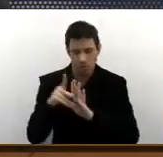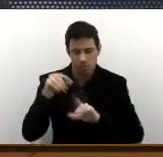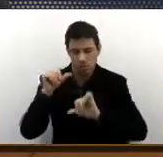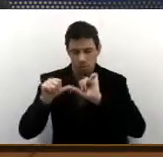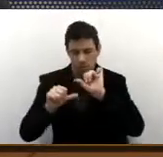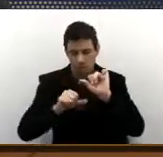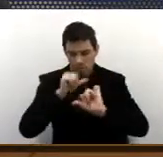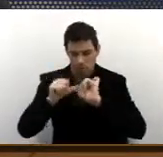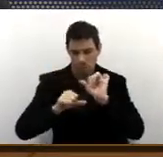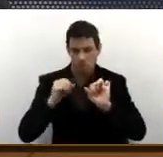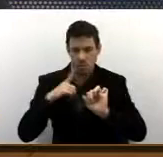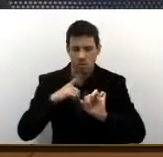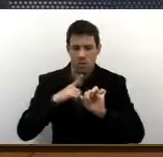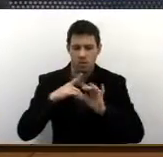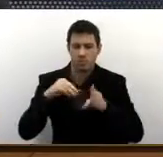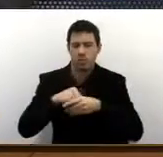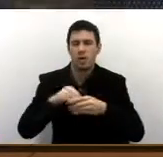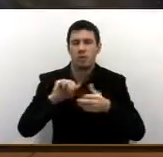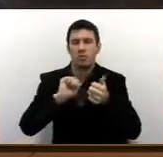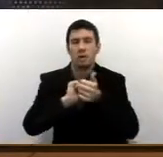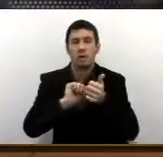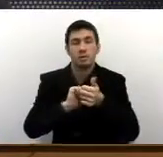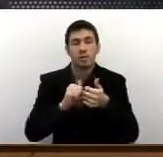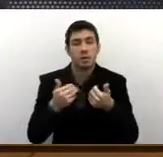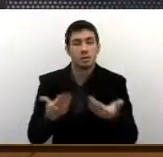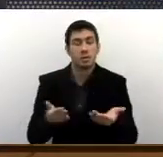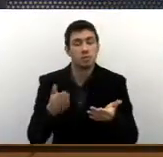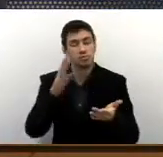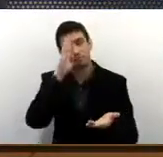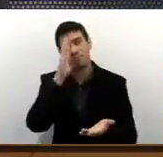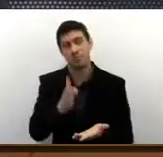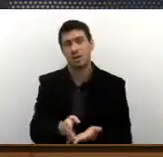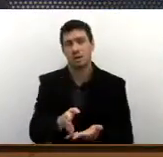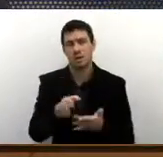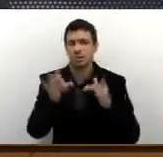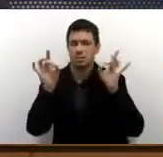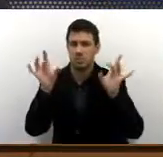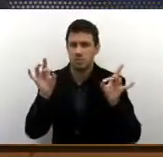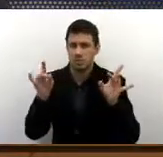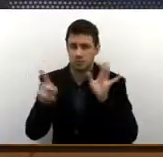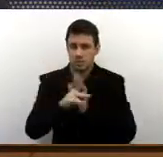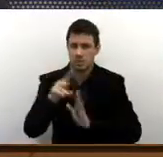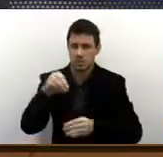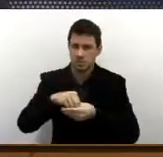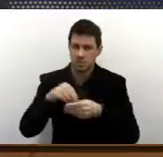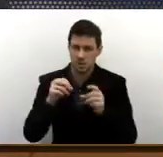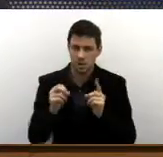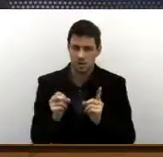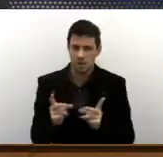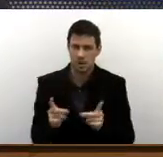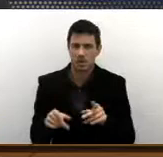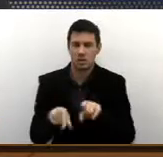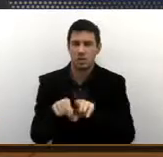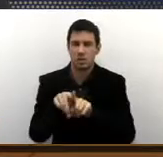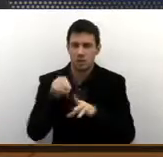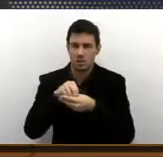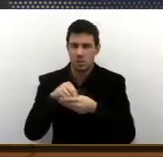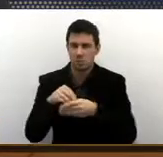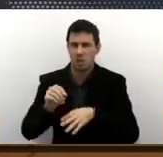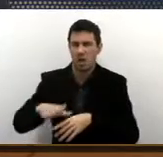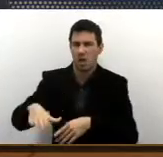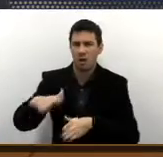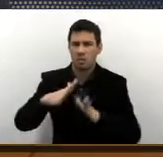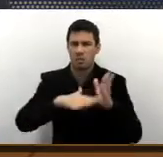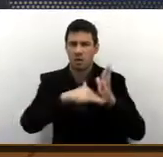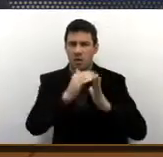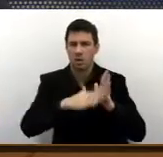tendo essa qualificação diretamente, mais especificamente nessa tenda, na área de pedreiro, pintor,